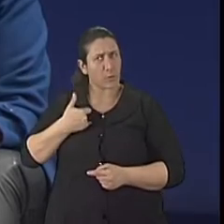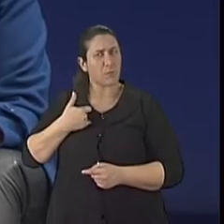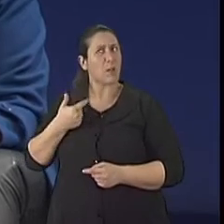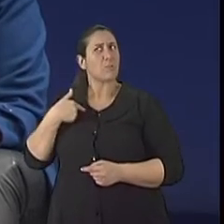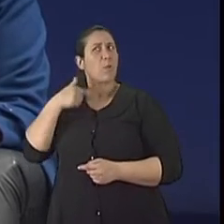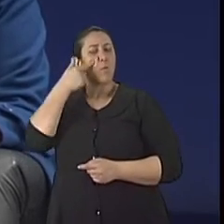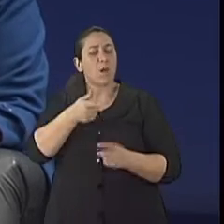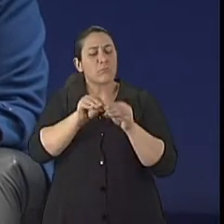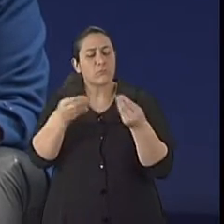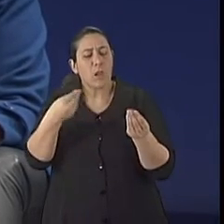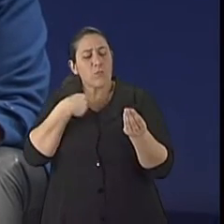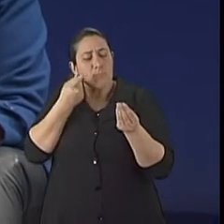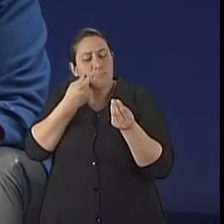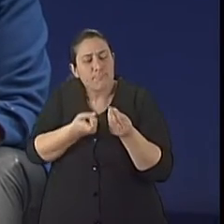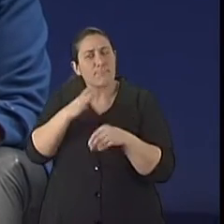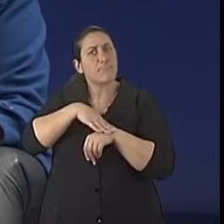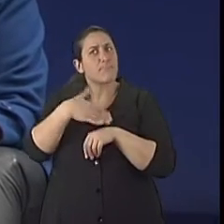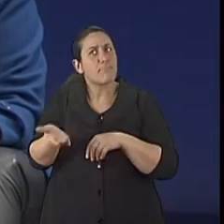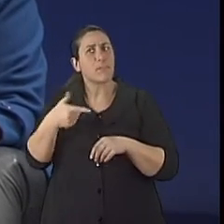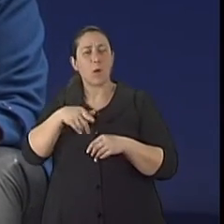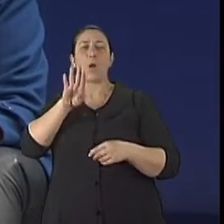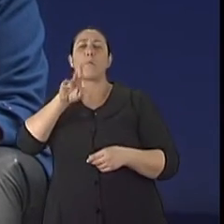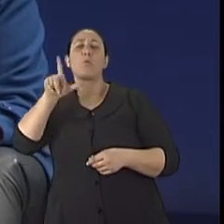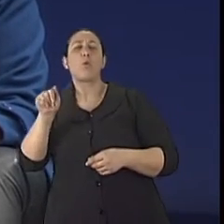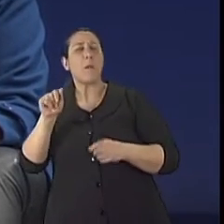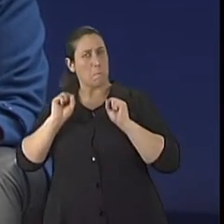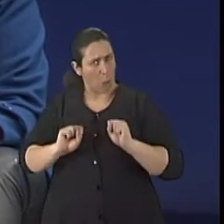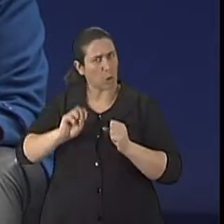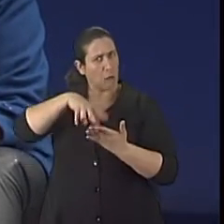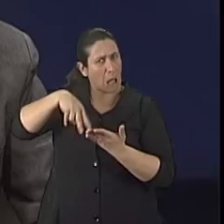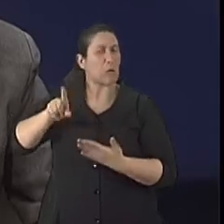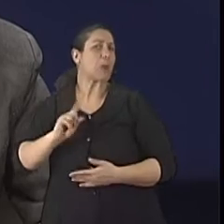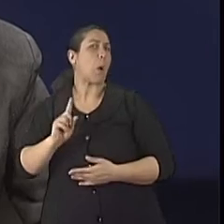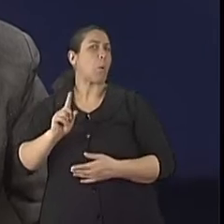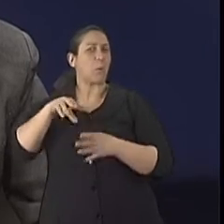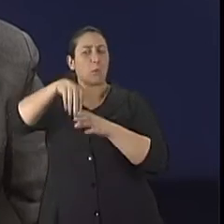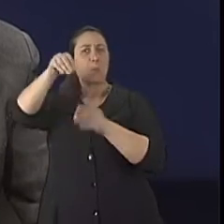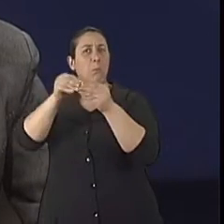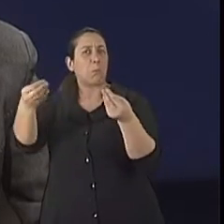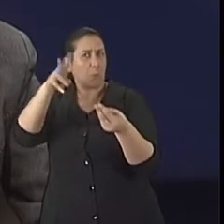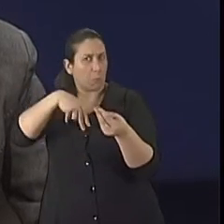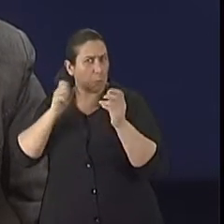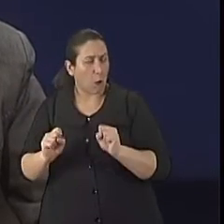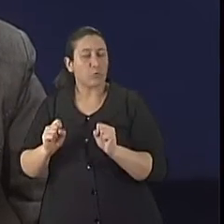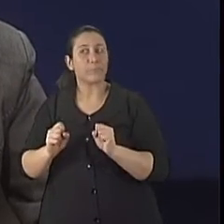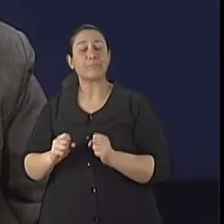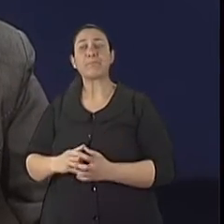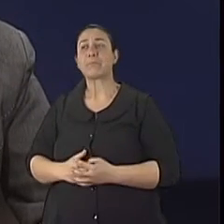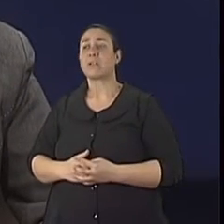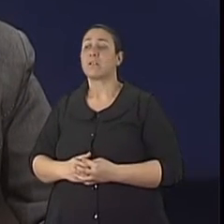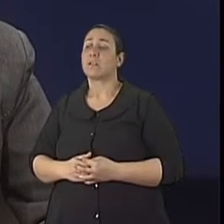assim, mais detalhes da medicação. Ler ou não ler a bula, Maria Cristina? Eu vejo que a bula é uma ferramenta muito